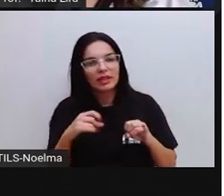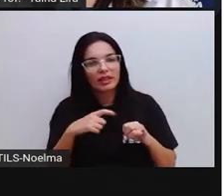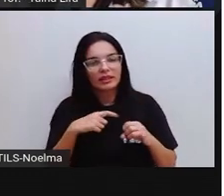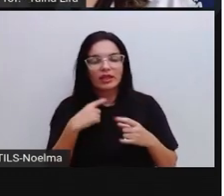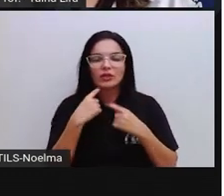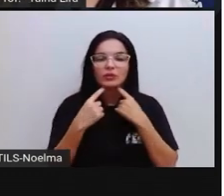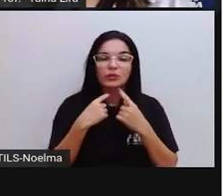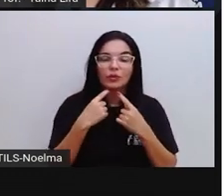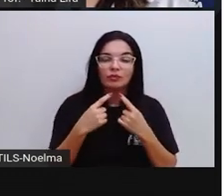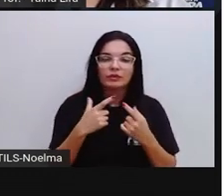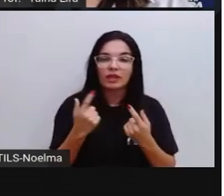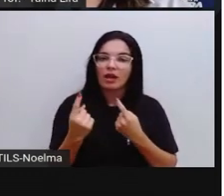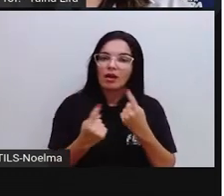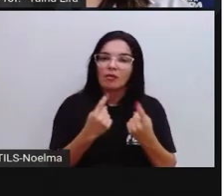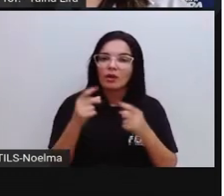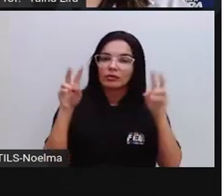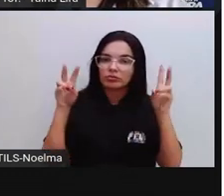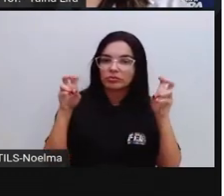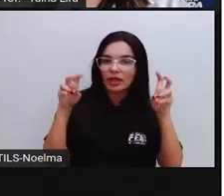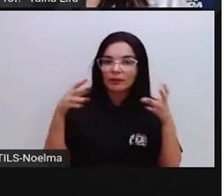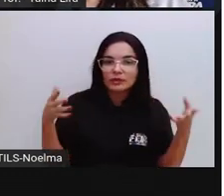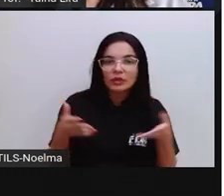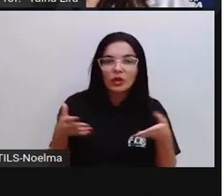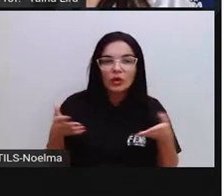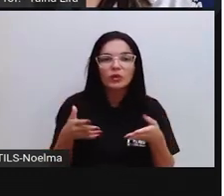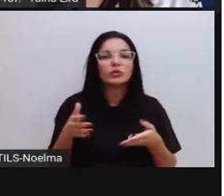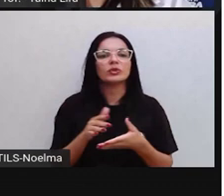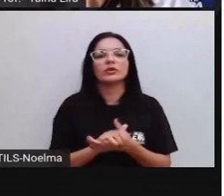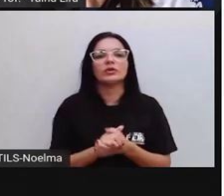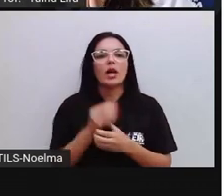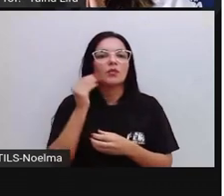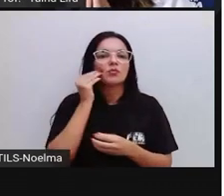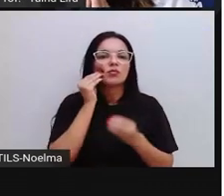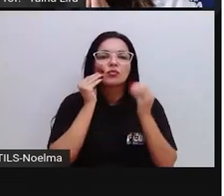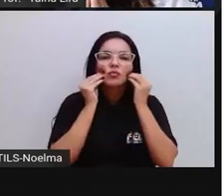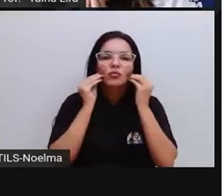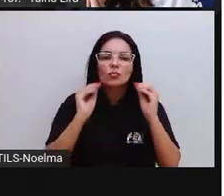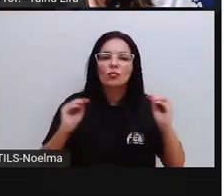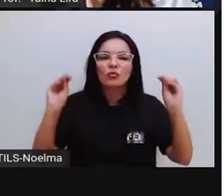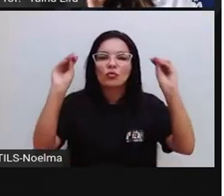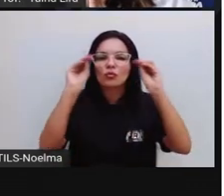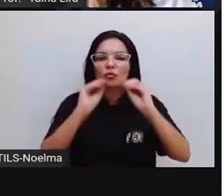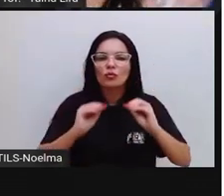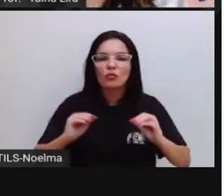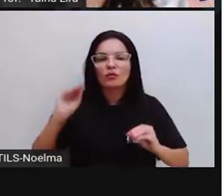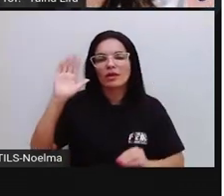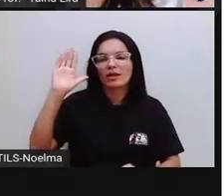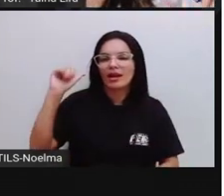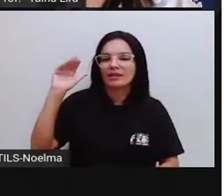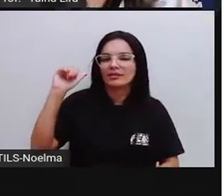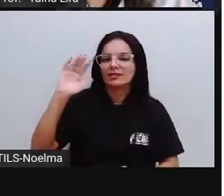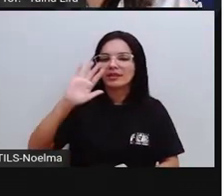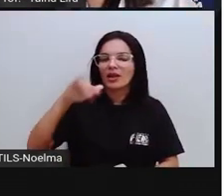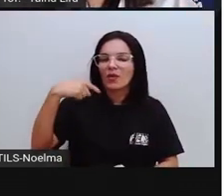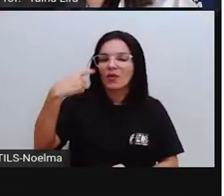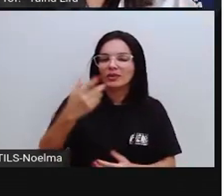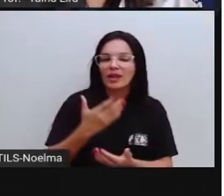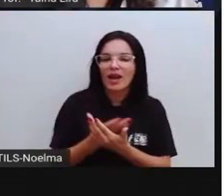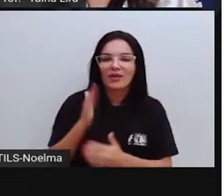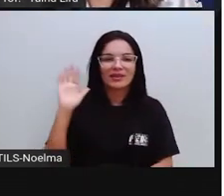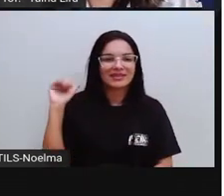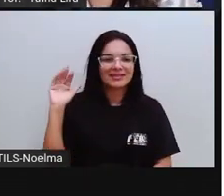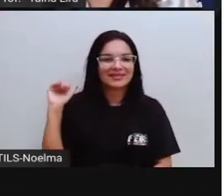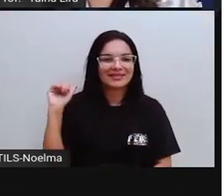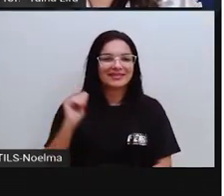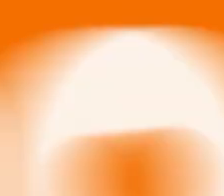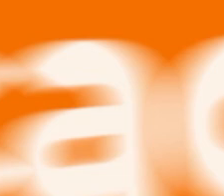dúvida sobre o nosso tema de hoje, tá bom? Beijo, segundo ano. Até a próxima aula. Tchau, tchau.